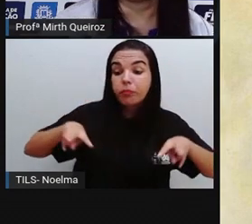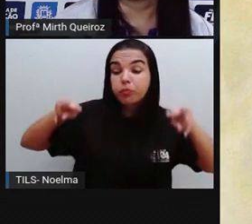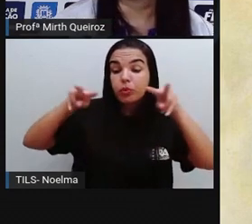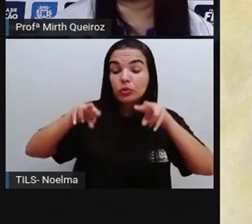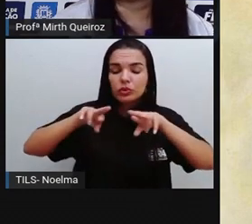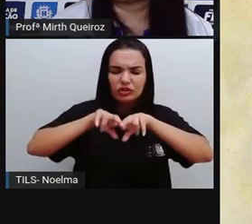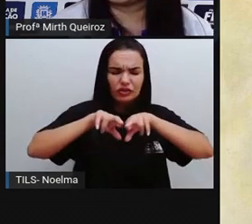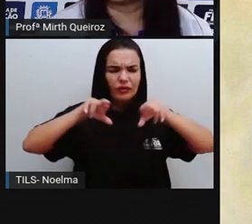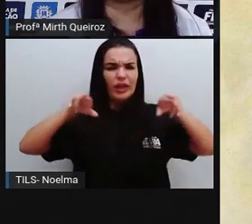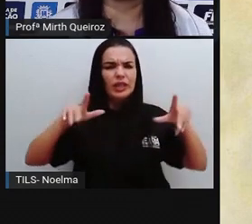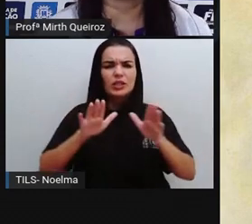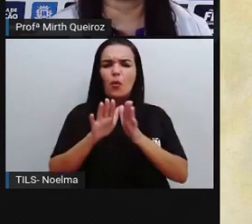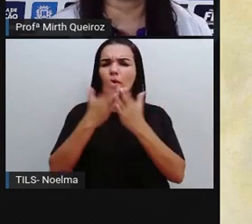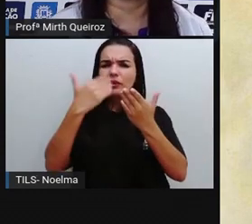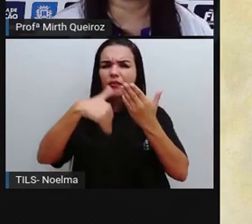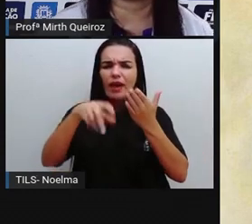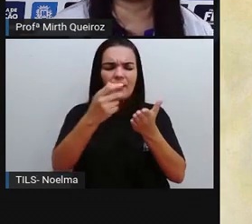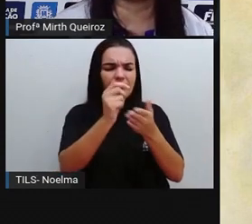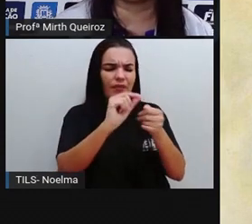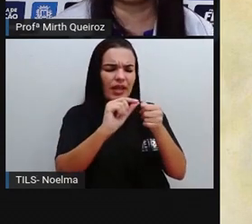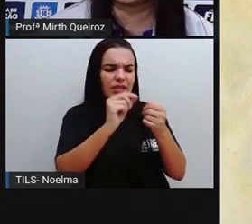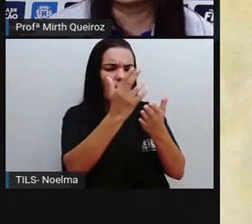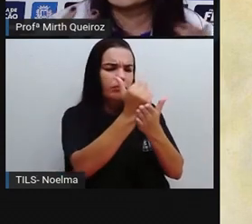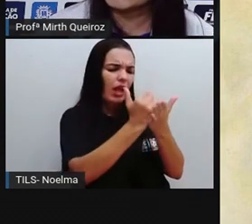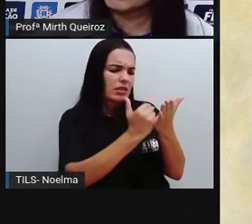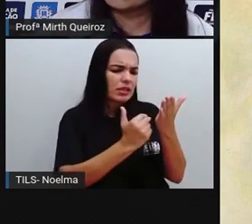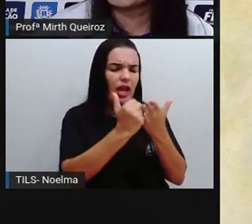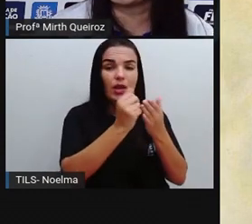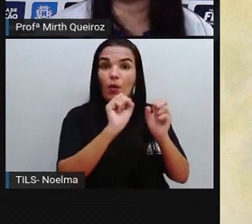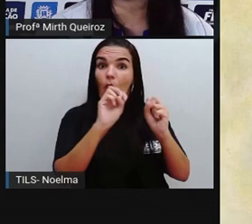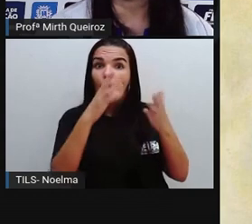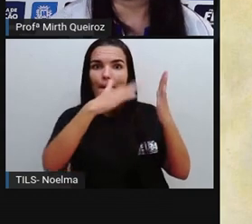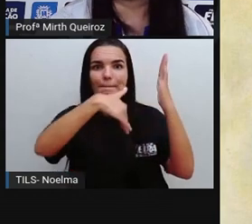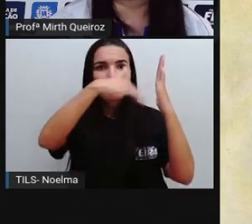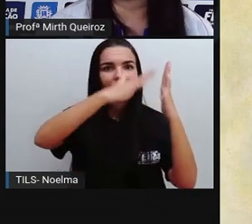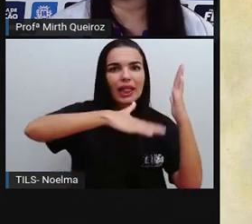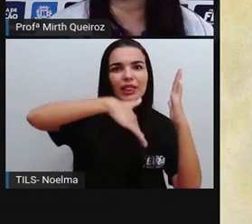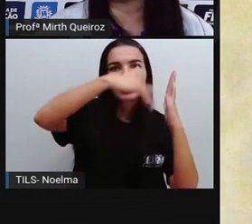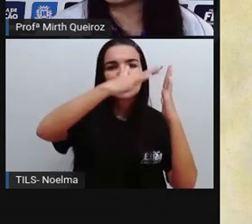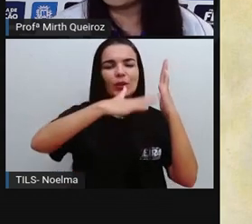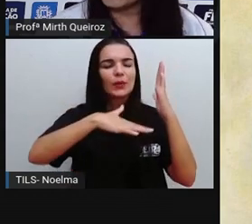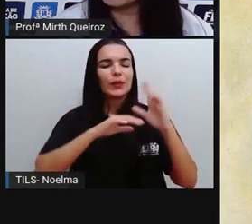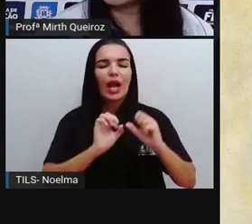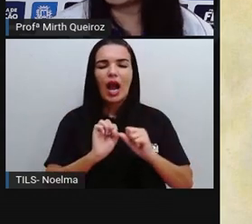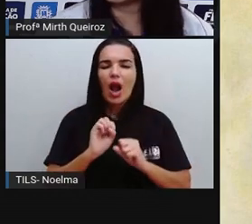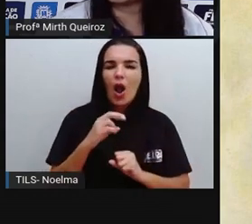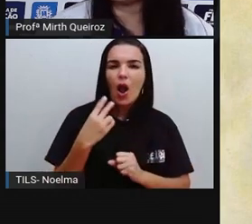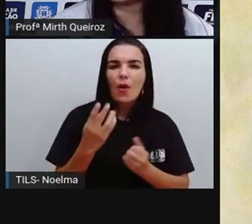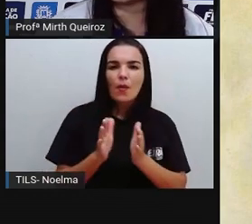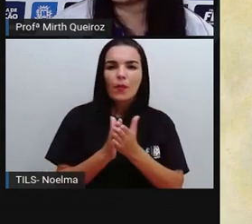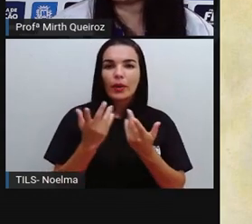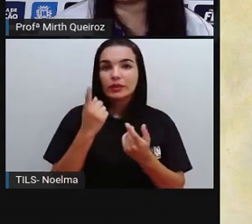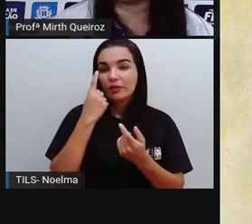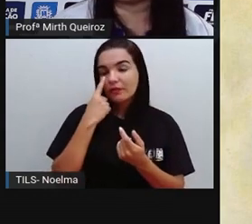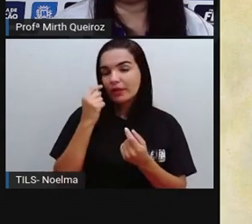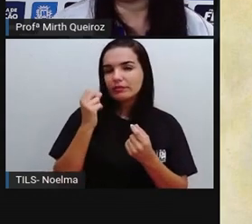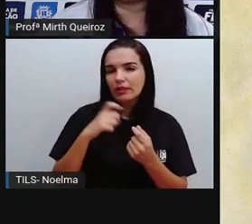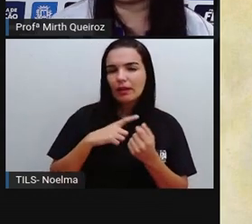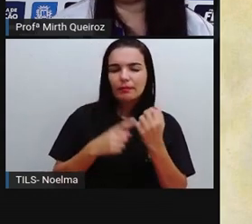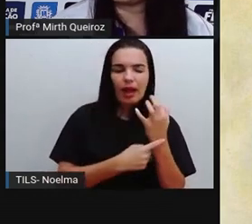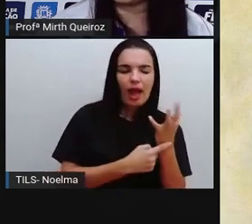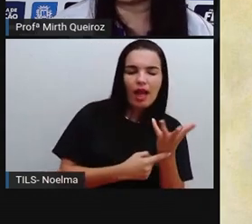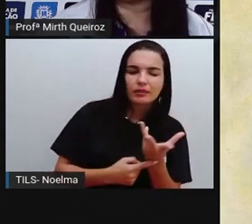fazer um desenho, quando a gente vai fazer uma pintura, quando vocês observam pinturas que são produzidas aí por artistas